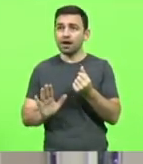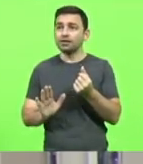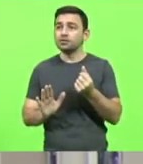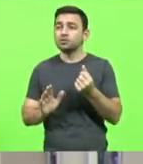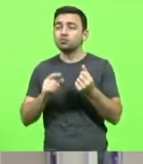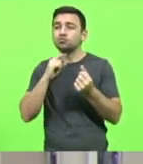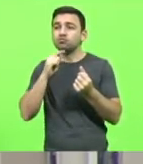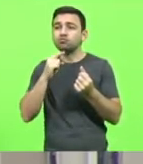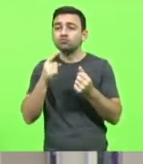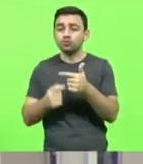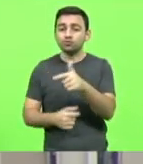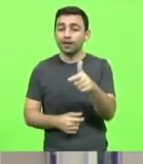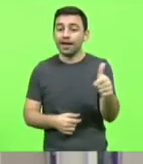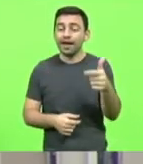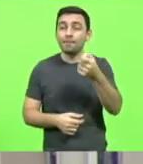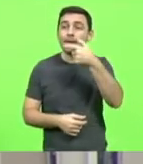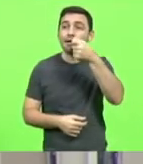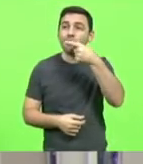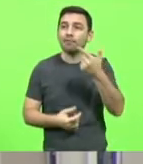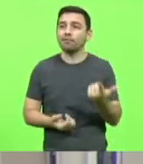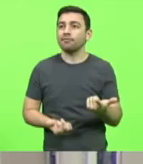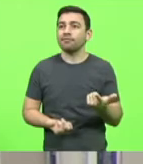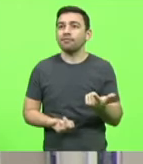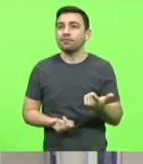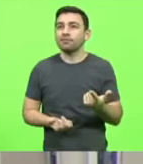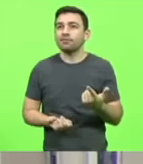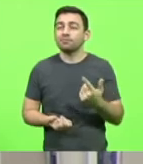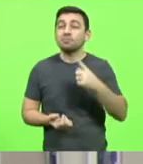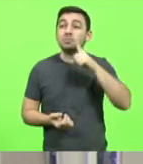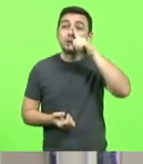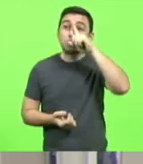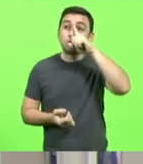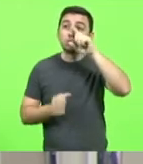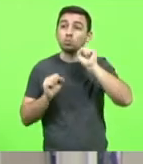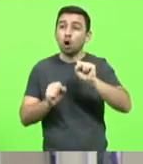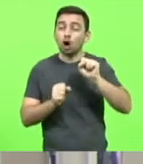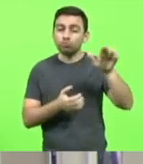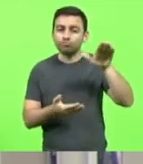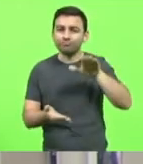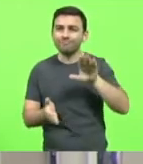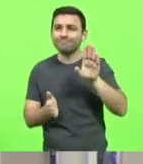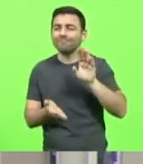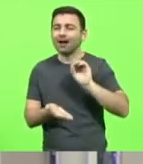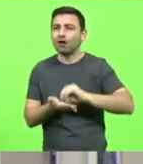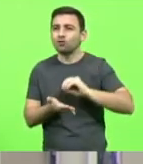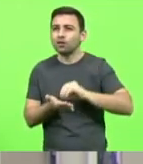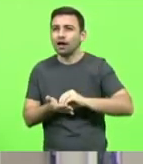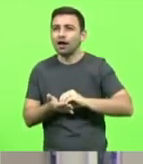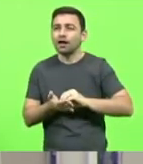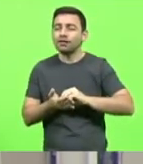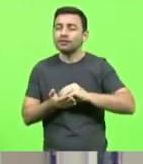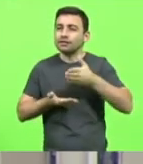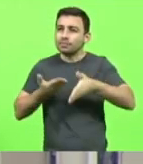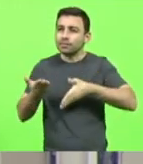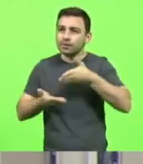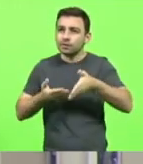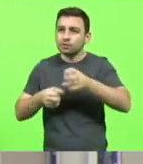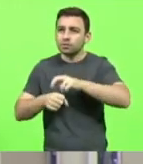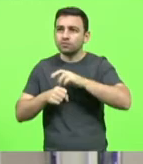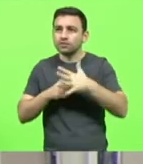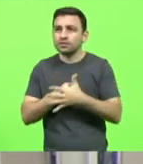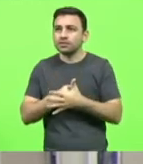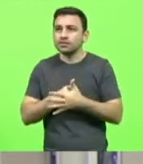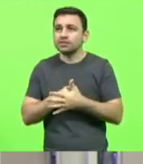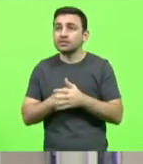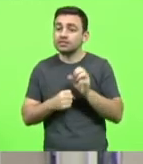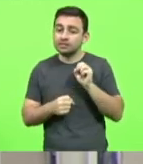medicamentos, nós não podemos correr risco de faltar medicamento para tratamento do COVID, se fizermos um